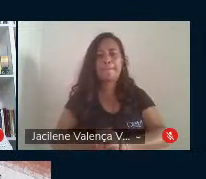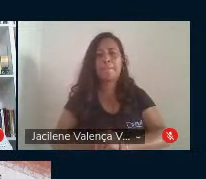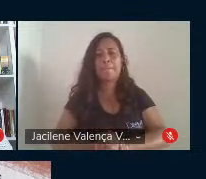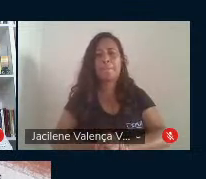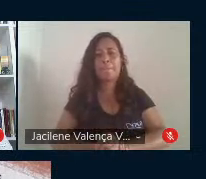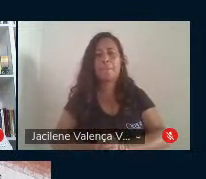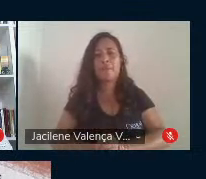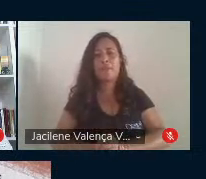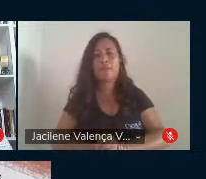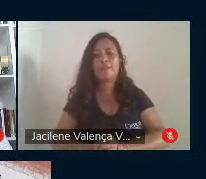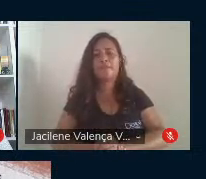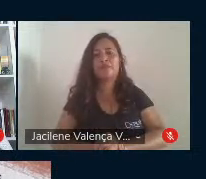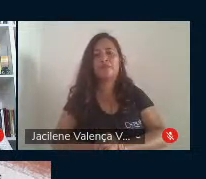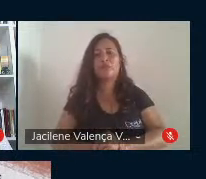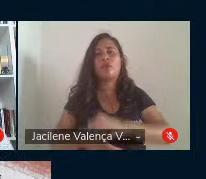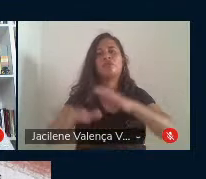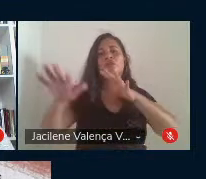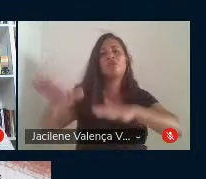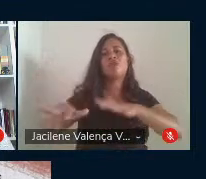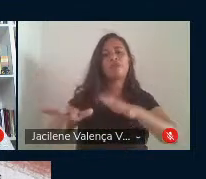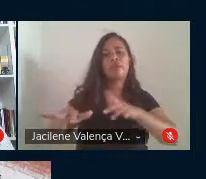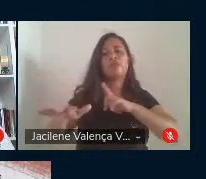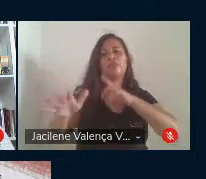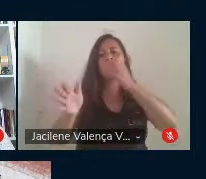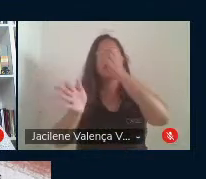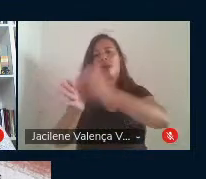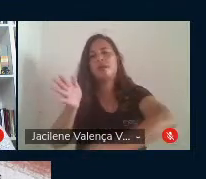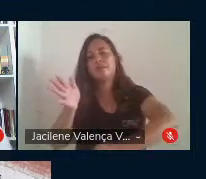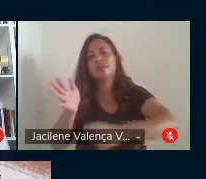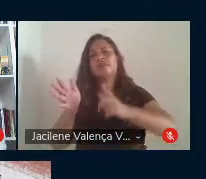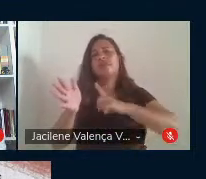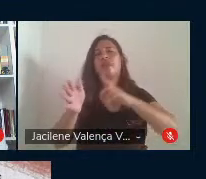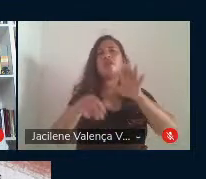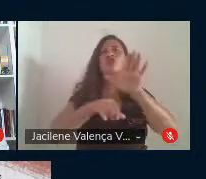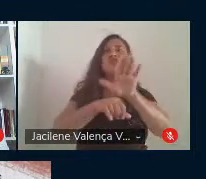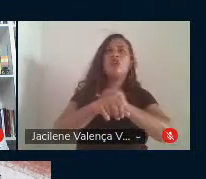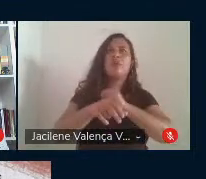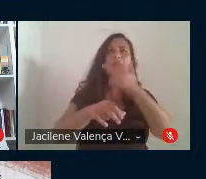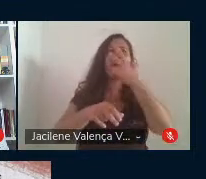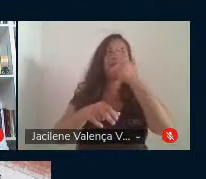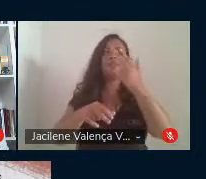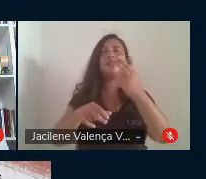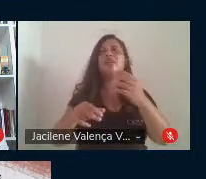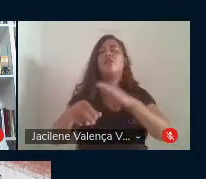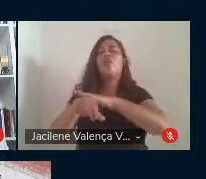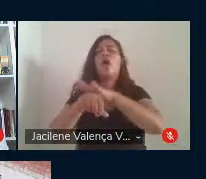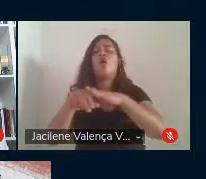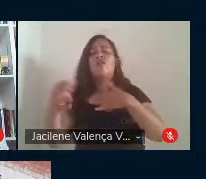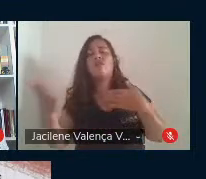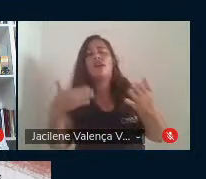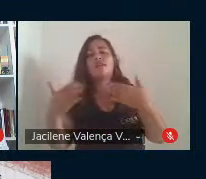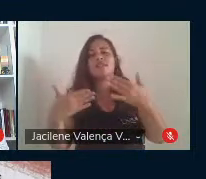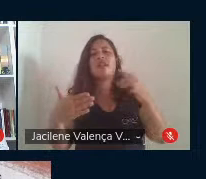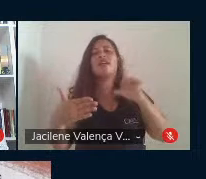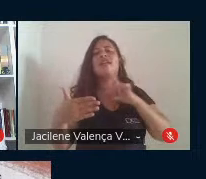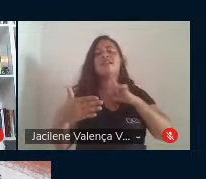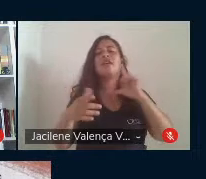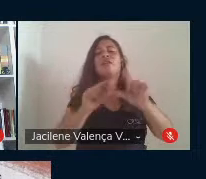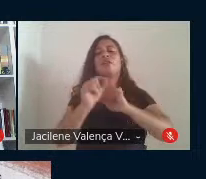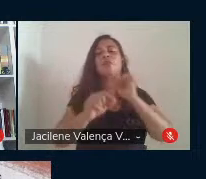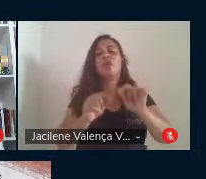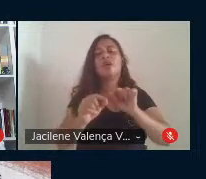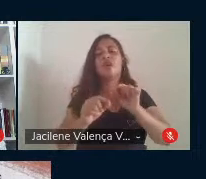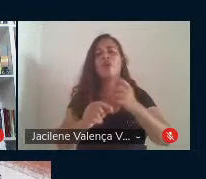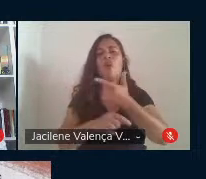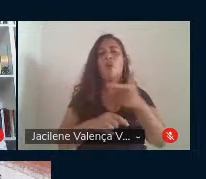nesse movimento que a cada capítulo chama para uma roda, para entrar numa roda de conversa, a gente tem aí um